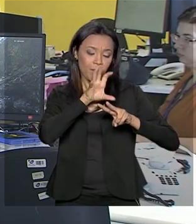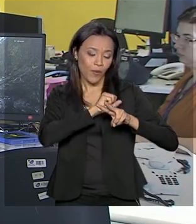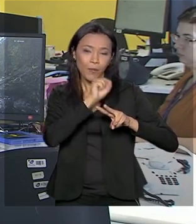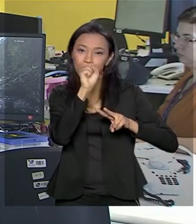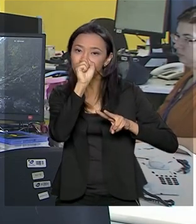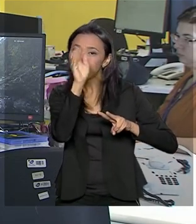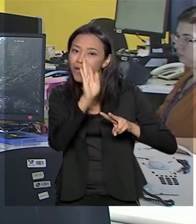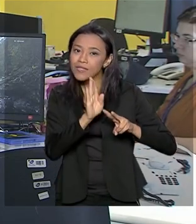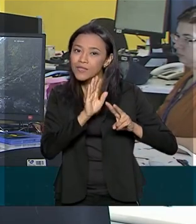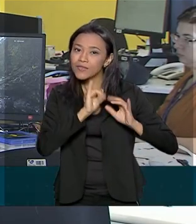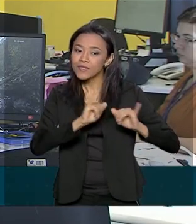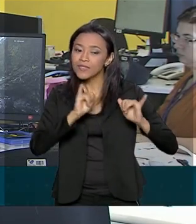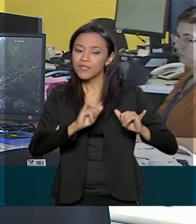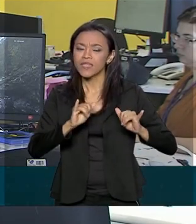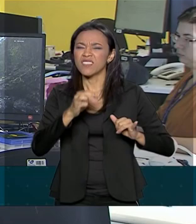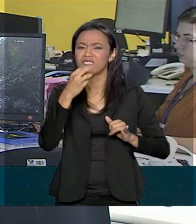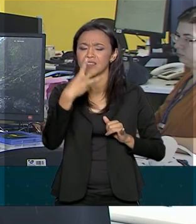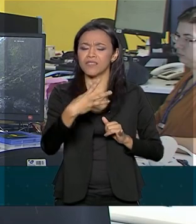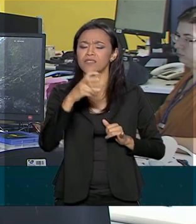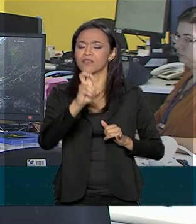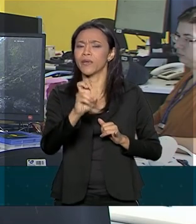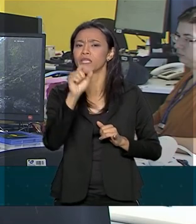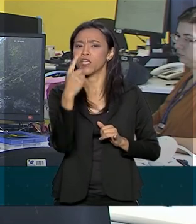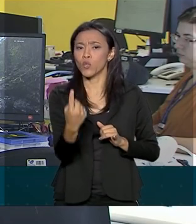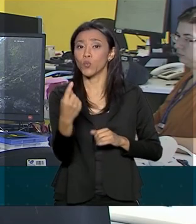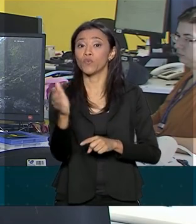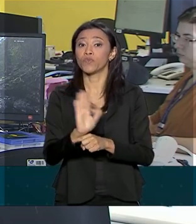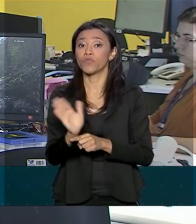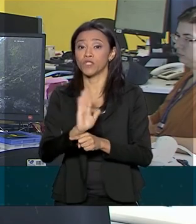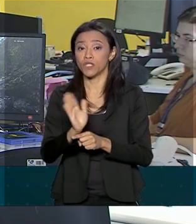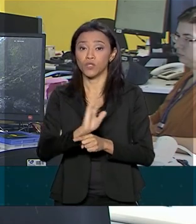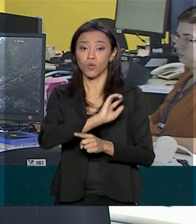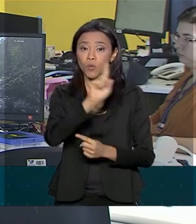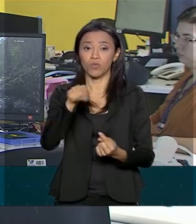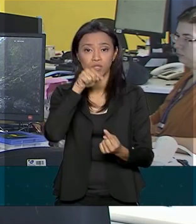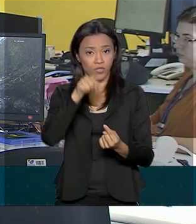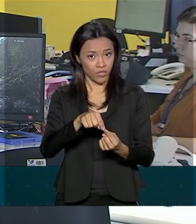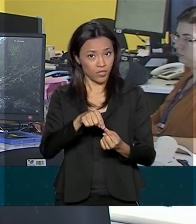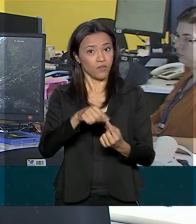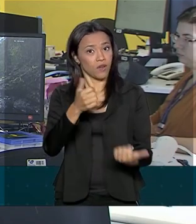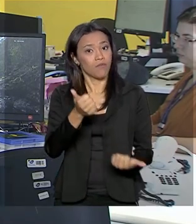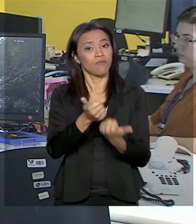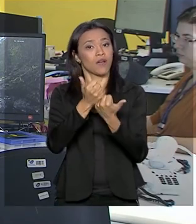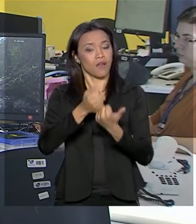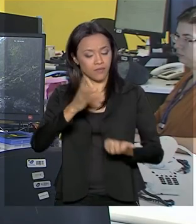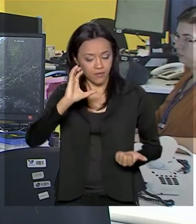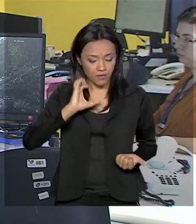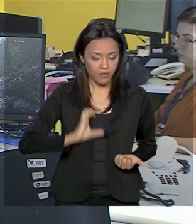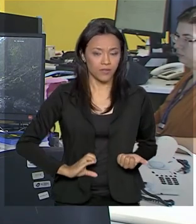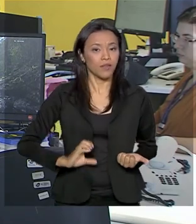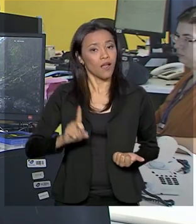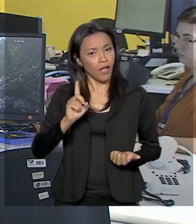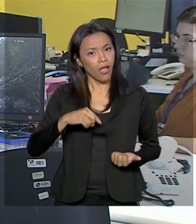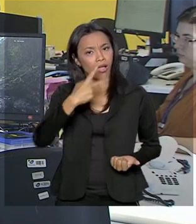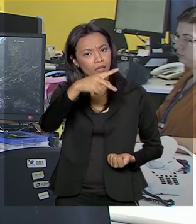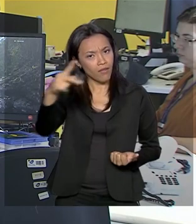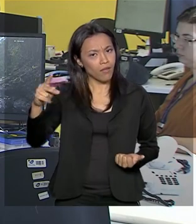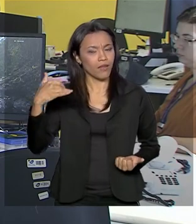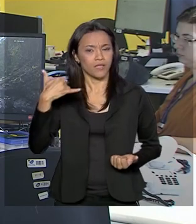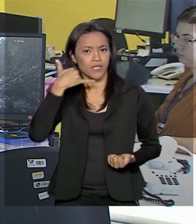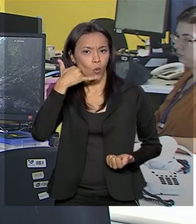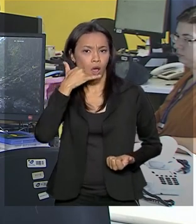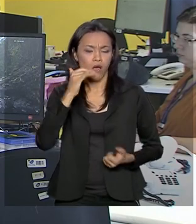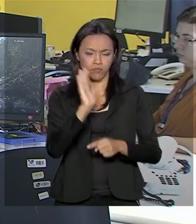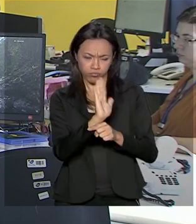351 vídeos que abordem o tema da promoção da cidadania. Os vídeos devem ser produzidos com o celular e precisam